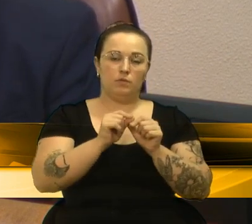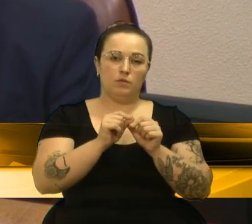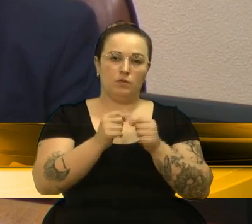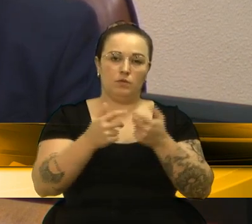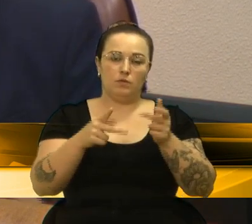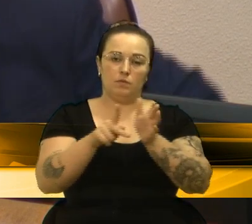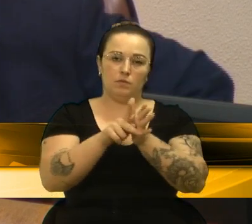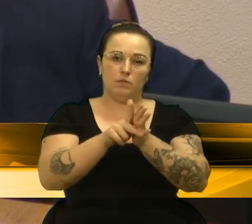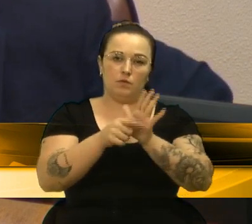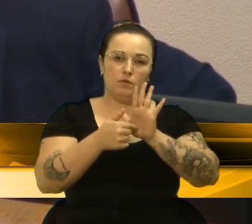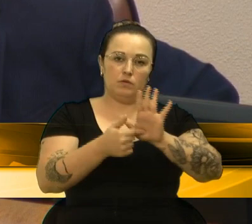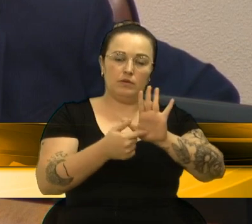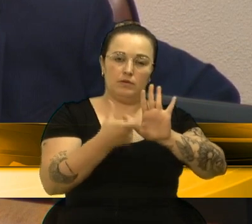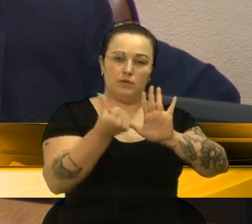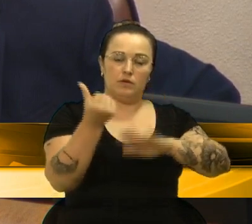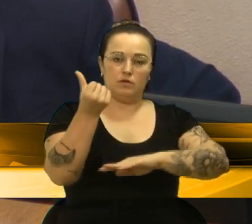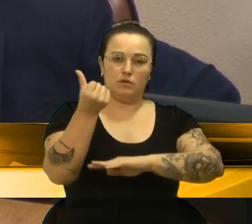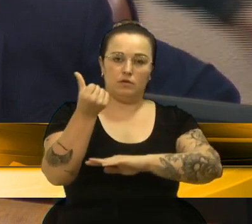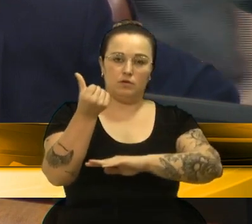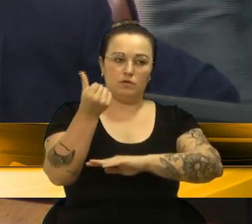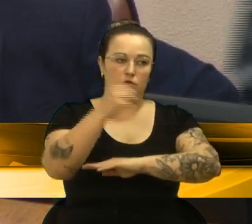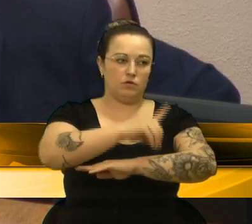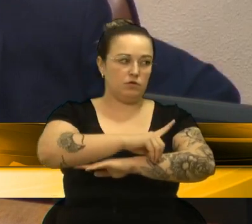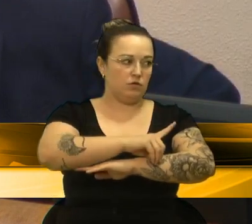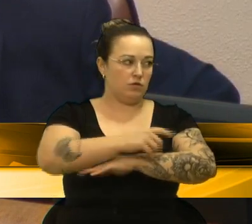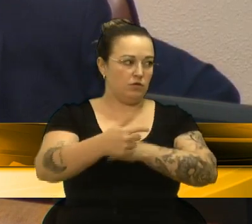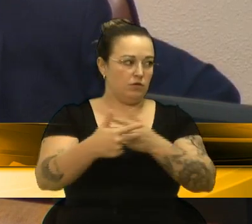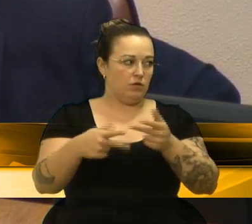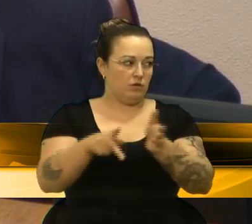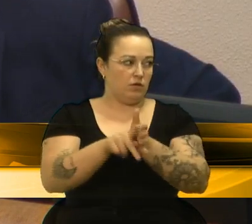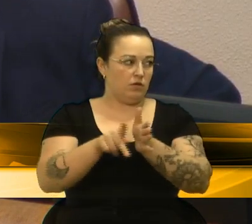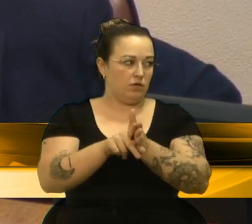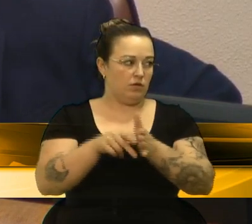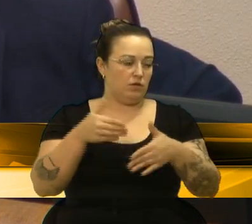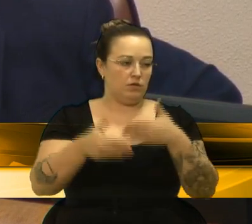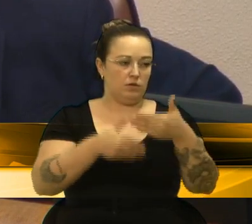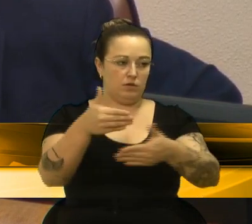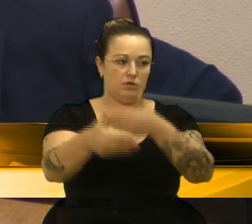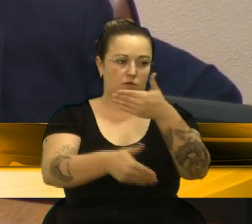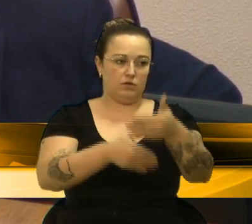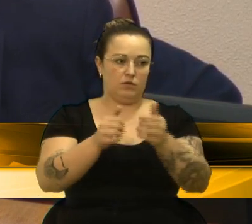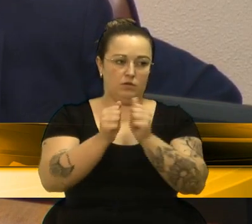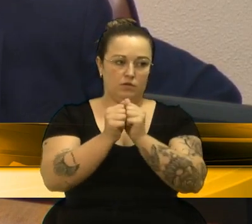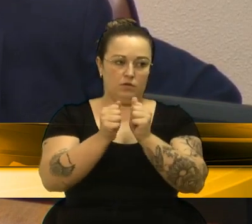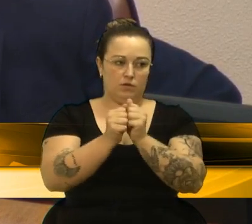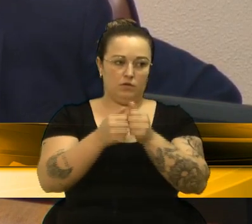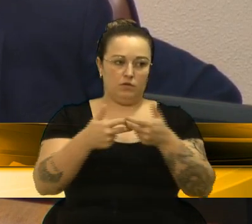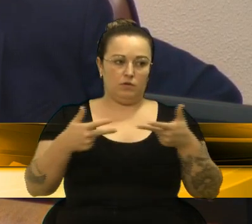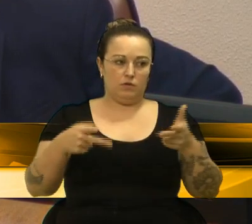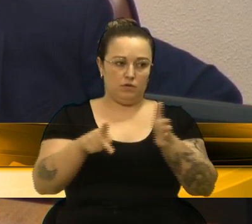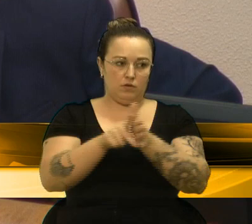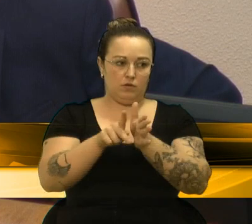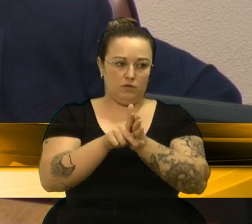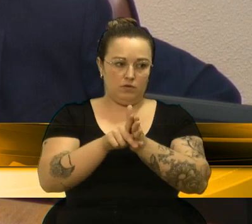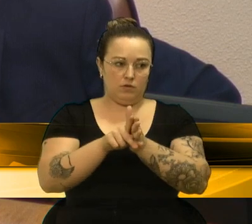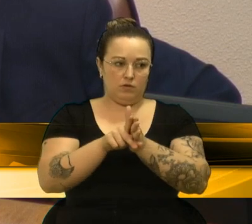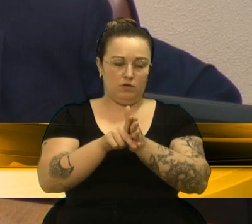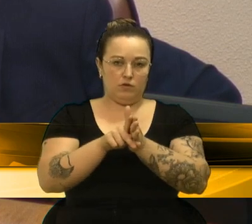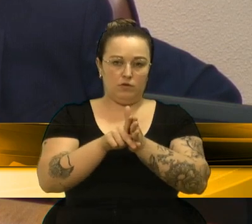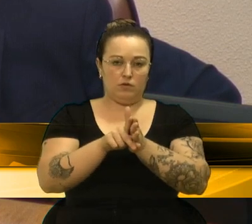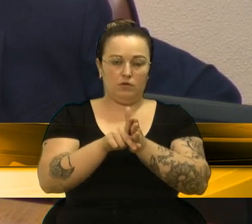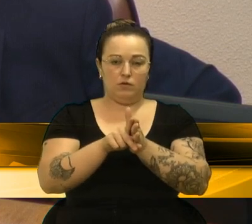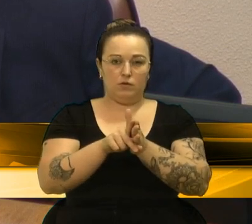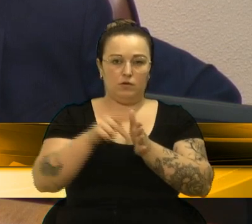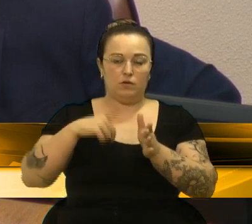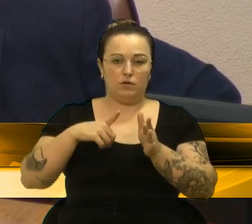sendo que decorrido o prazo mencionado e não sendo homologada a resolução ou não enviada a justificativa ao CMS com proposta de alteração ou rejeição para que ocorra